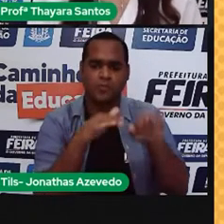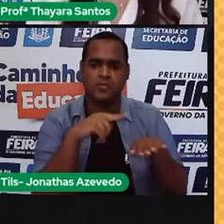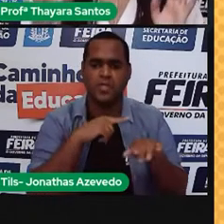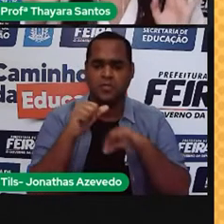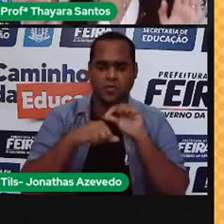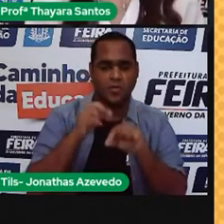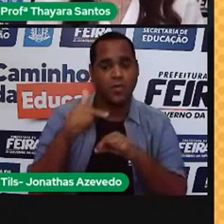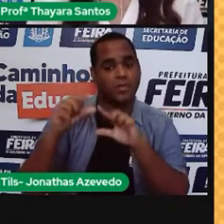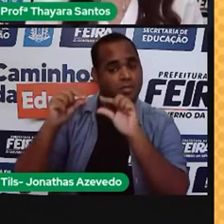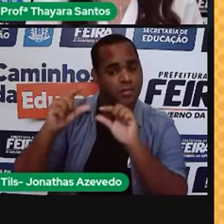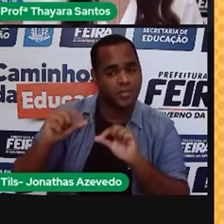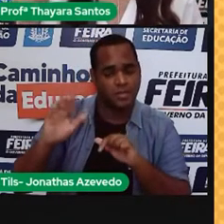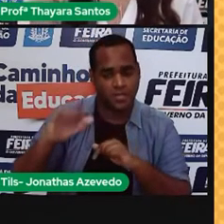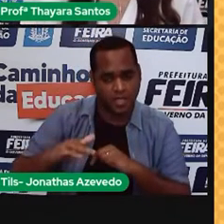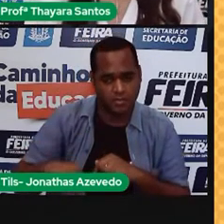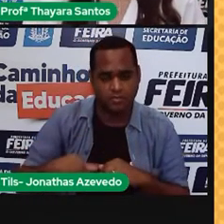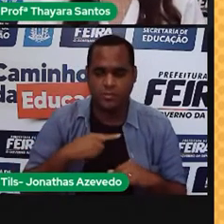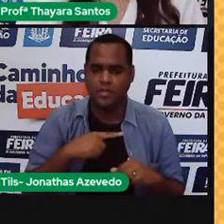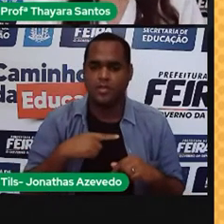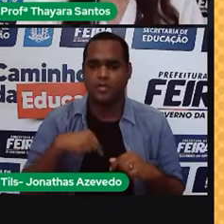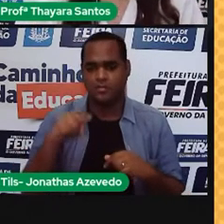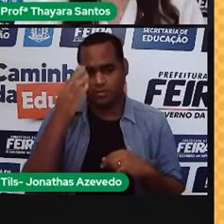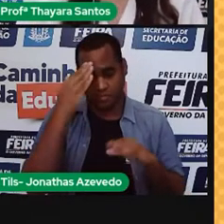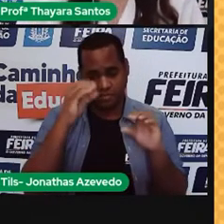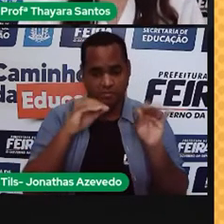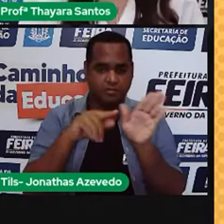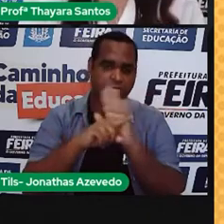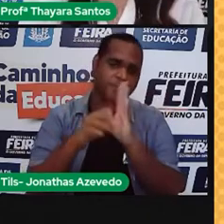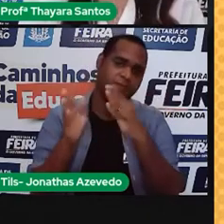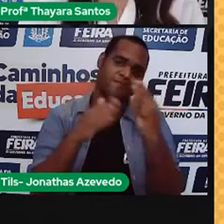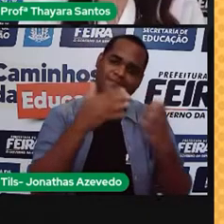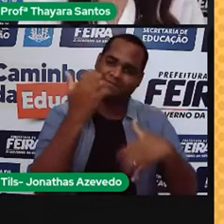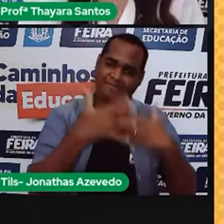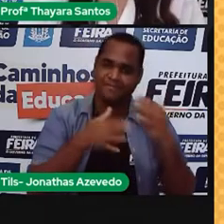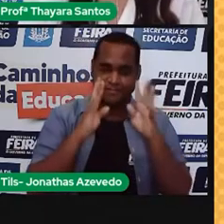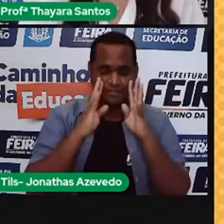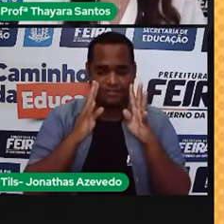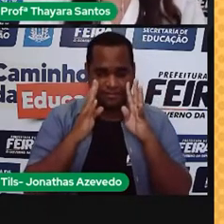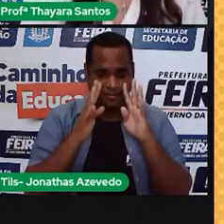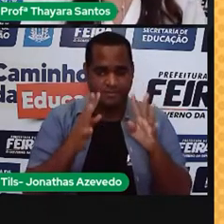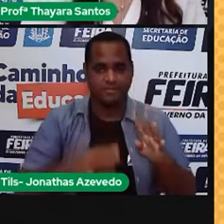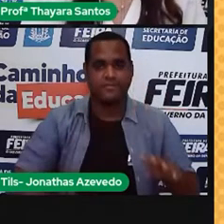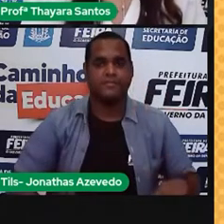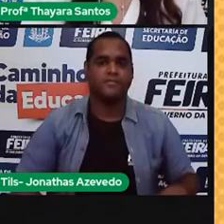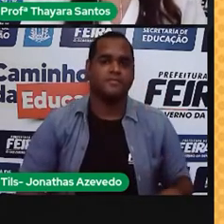mais barata? Vamos entender agora com esse vídeo que eu trouxe para vocês. Preste atenção aí.